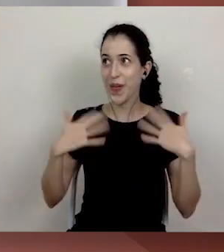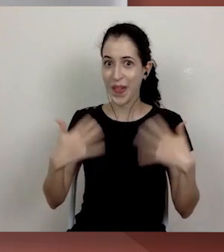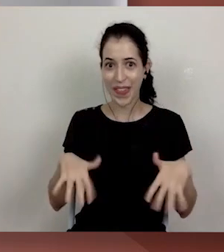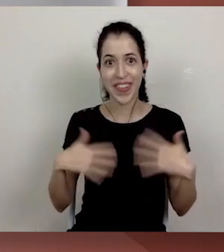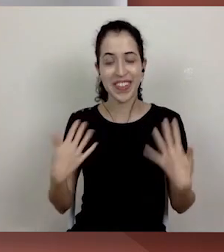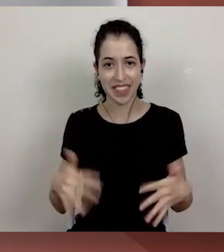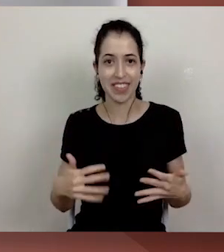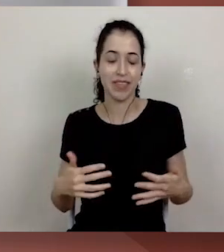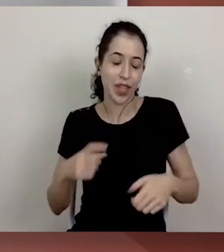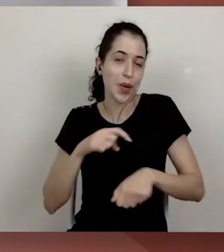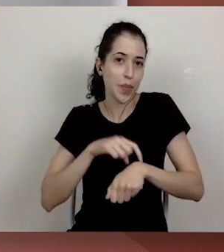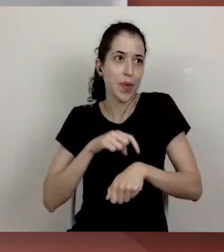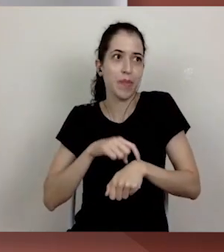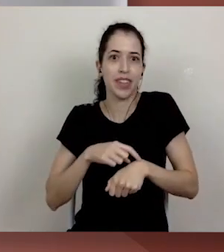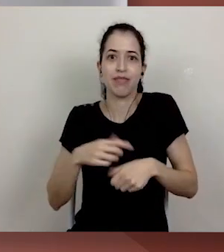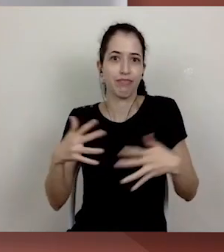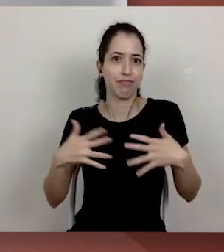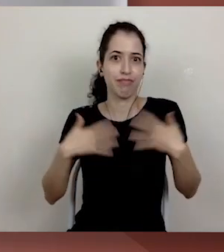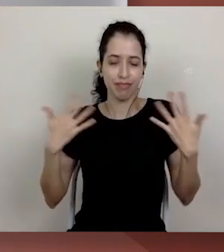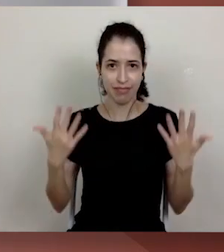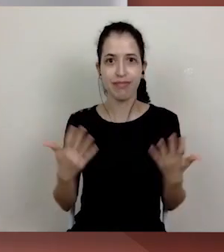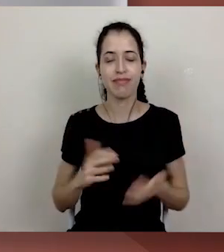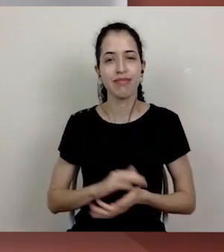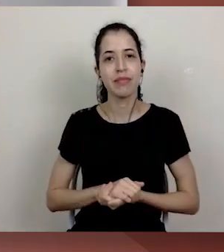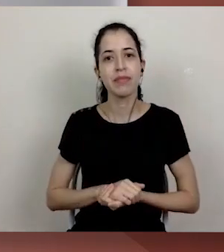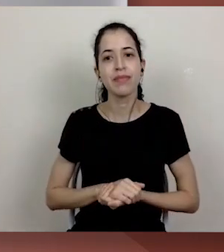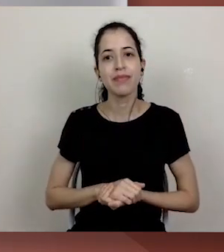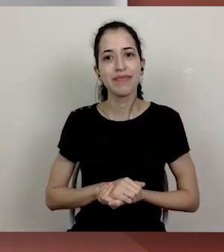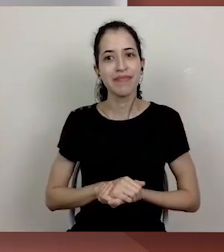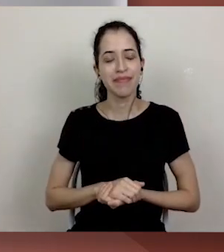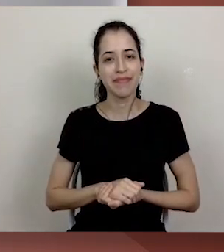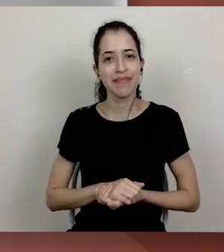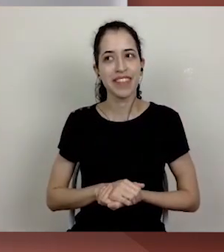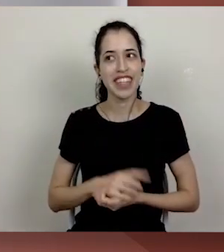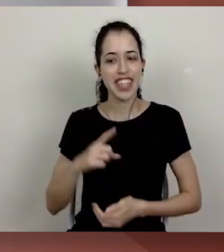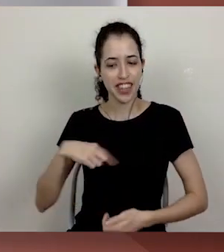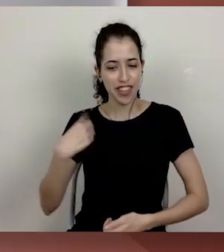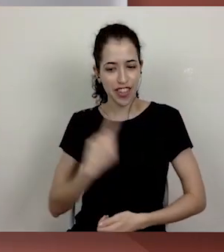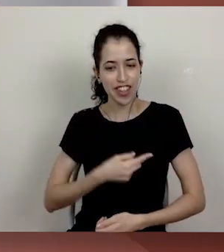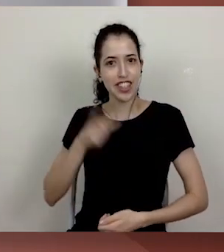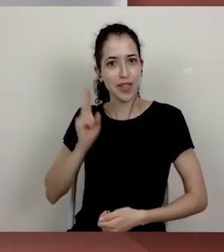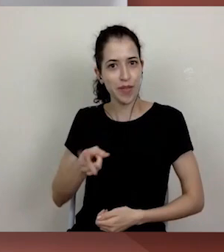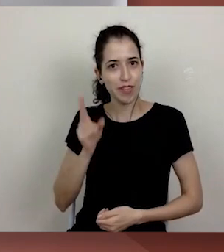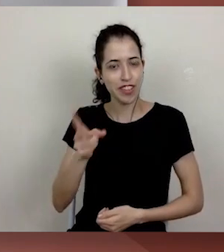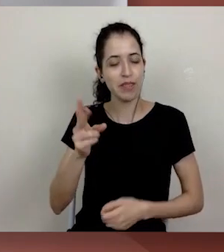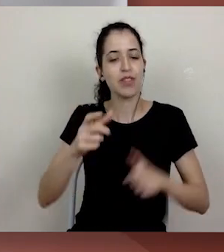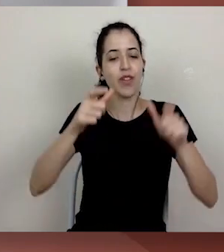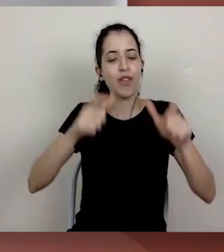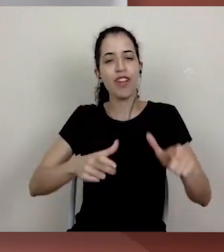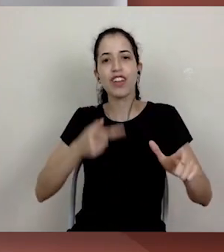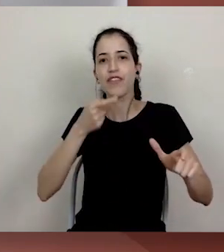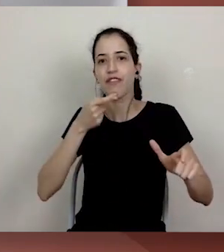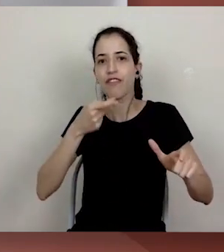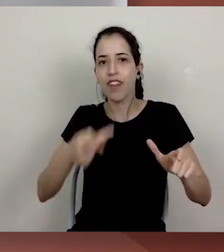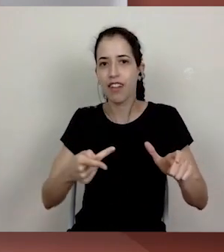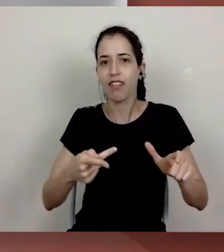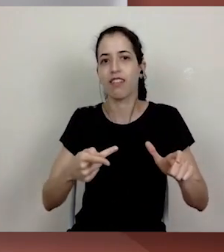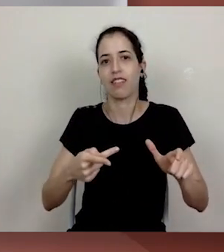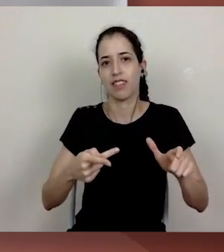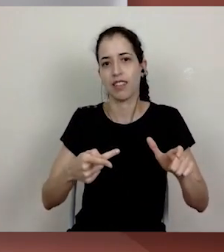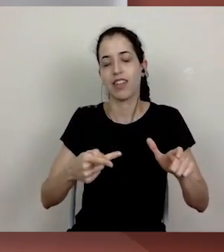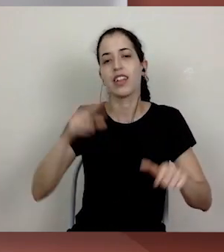em um momento surpresa. E nós continuamos, nesse lugar de fala, peculiar e